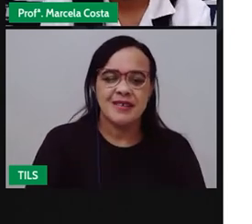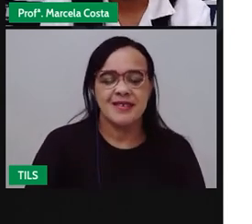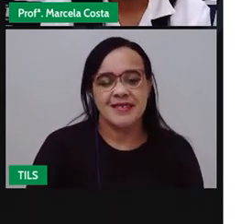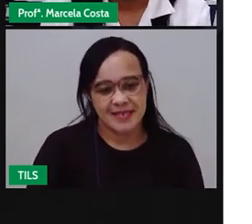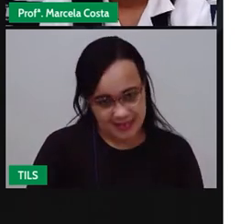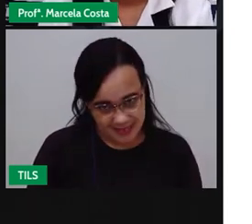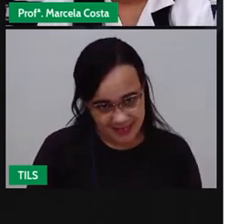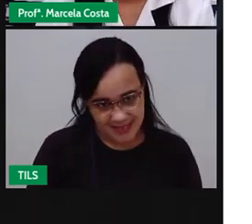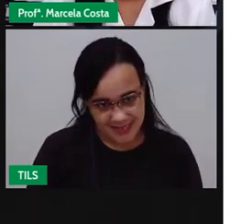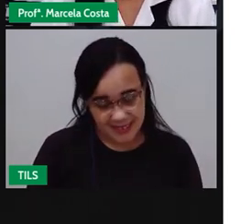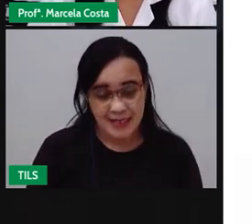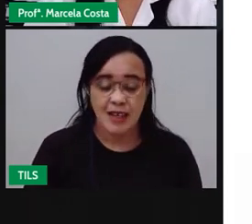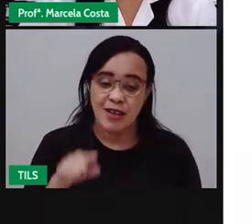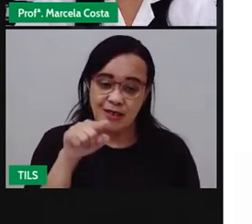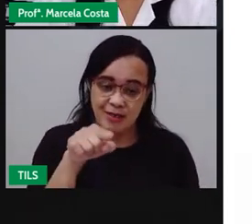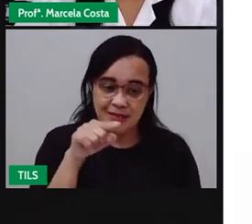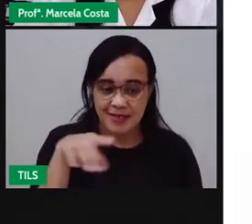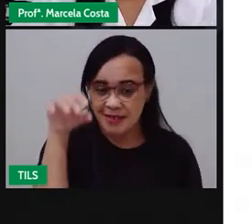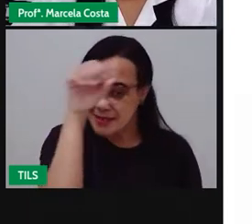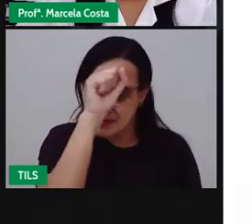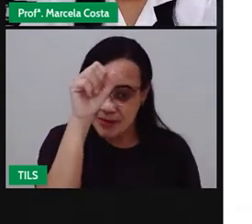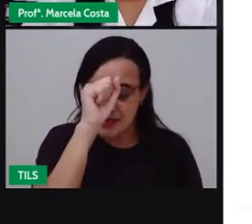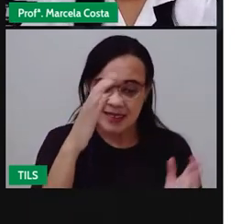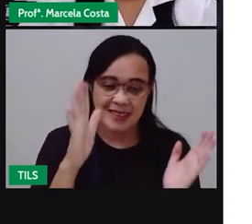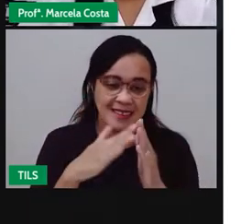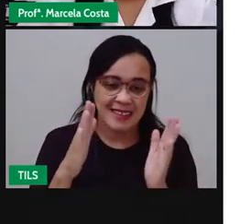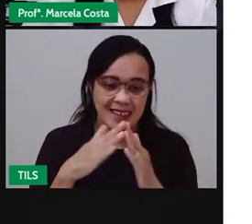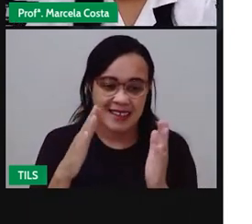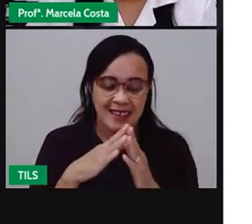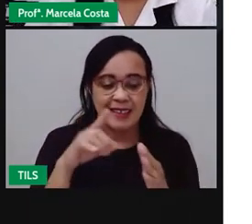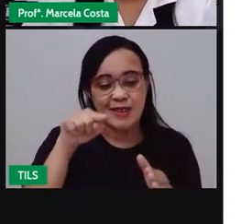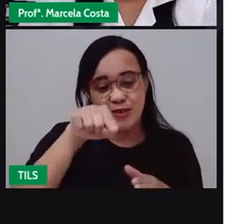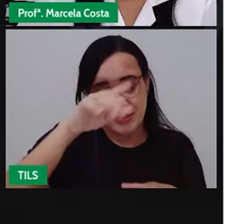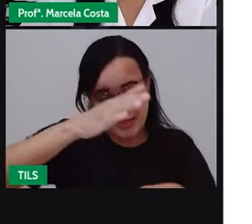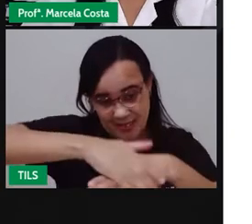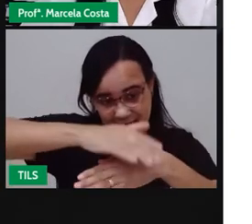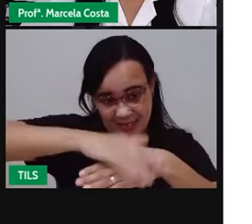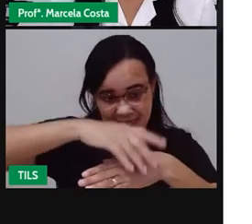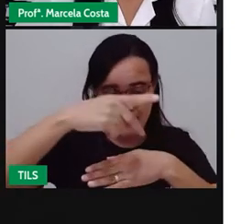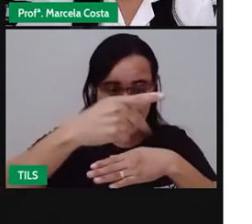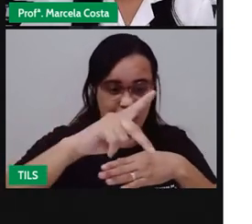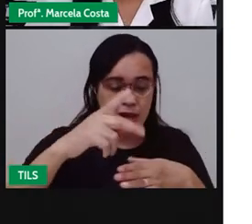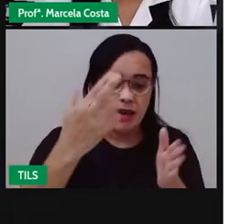O desafio vai ser desenhar a cidade de Feira de Santana.